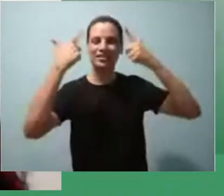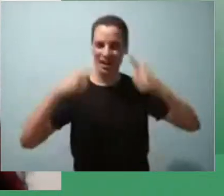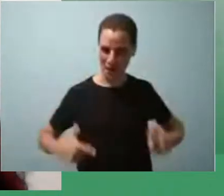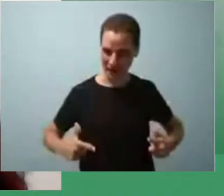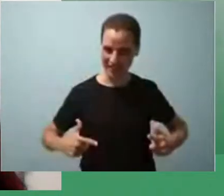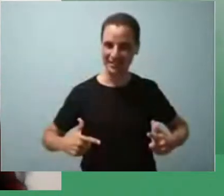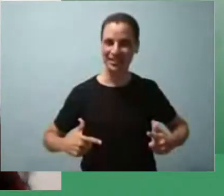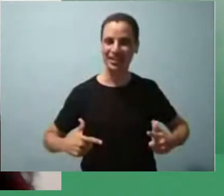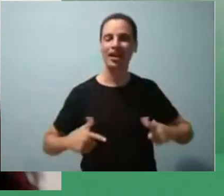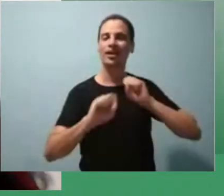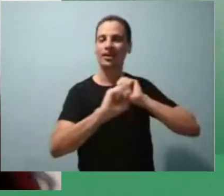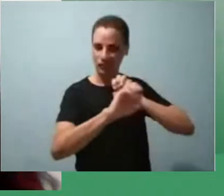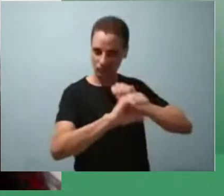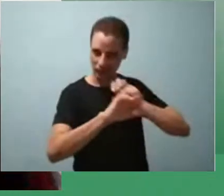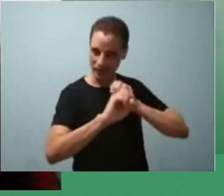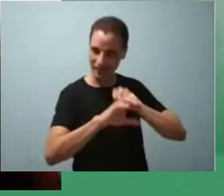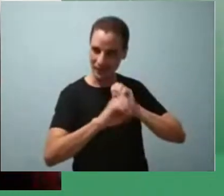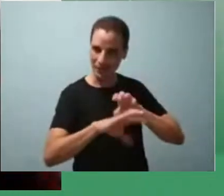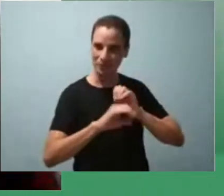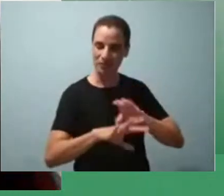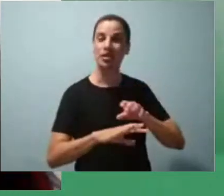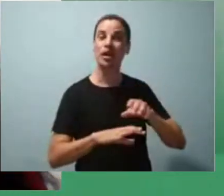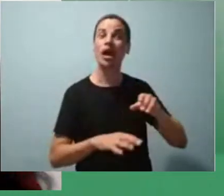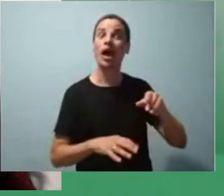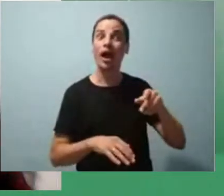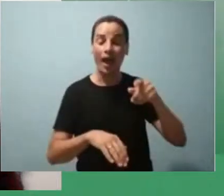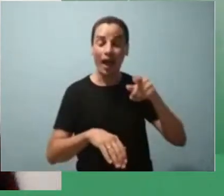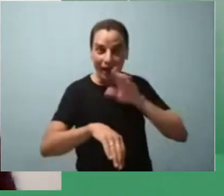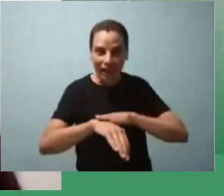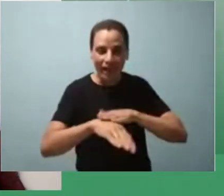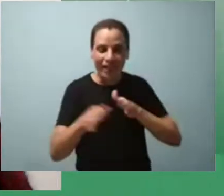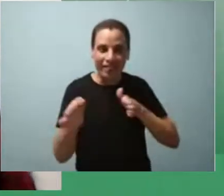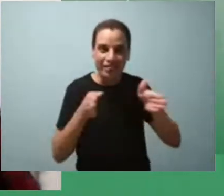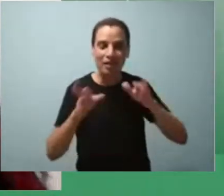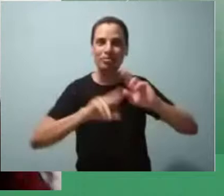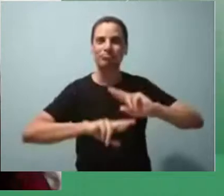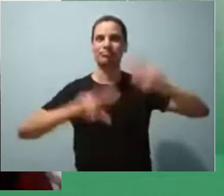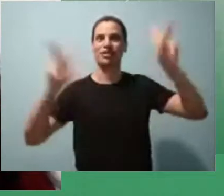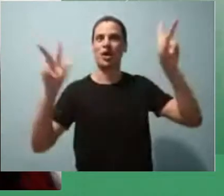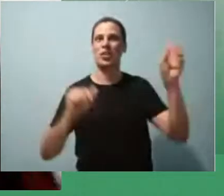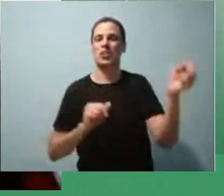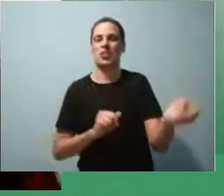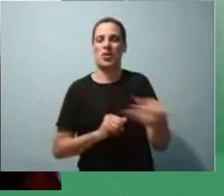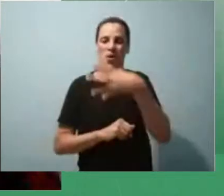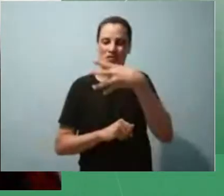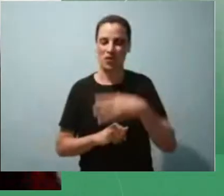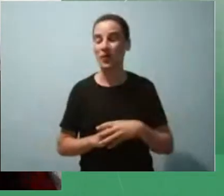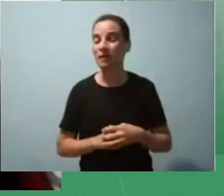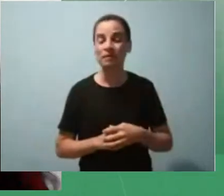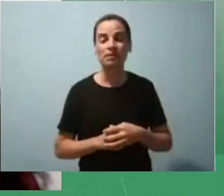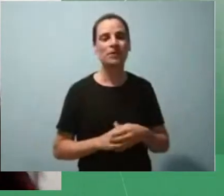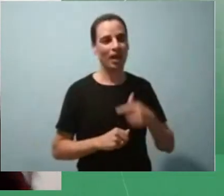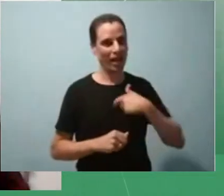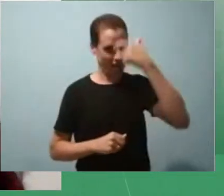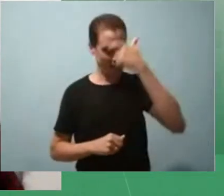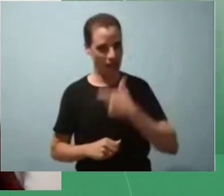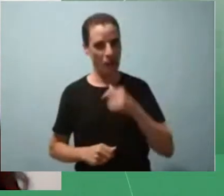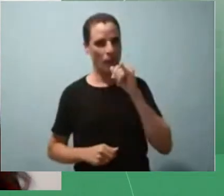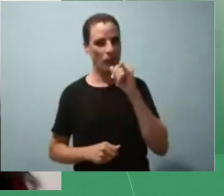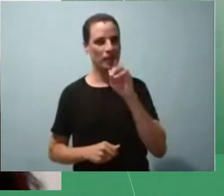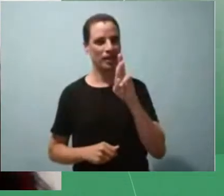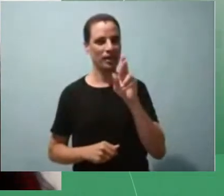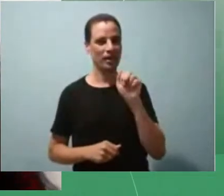em educação em novos tempos. Eu sou Irã Nilde, sou